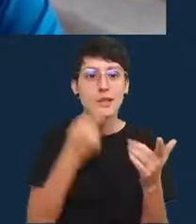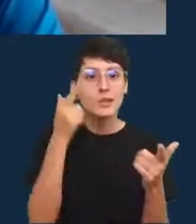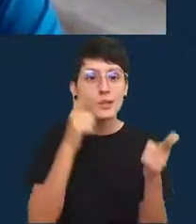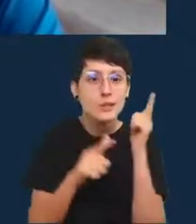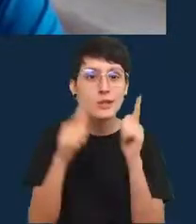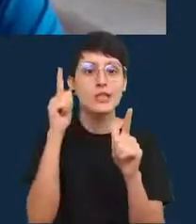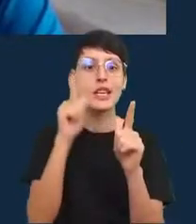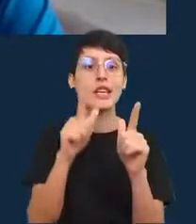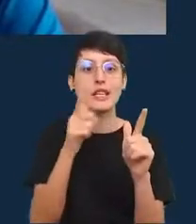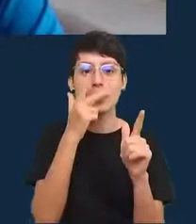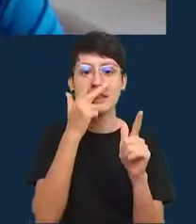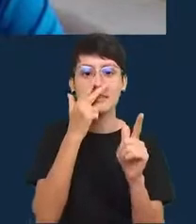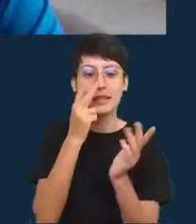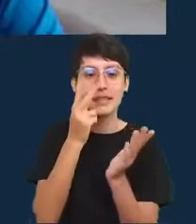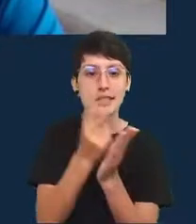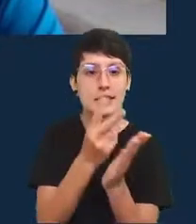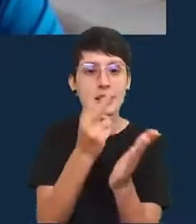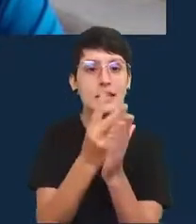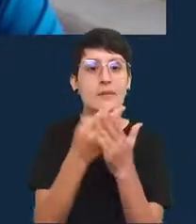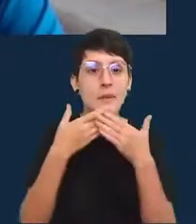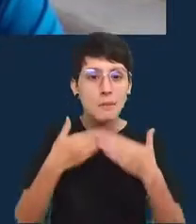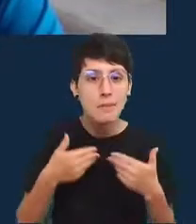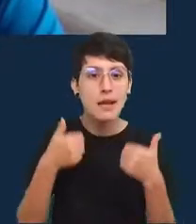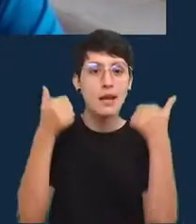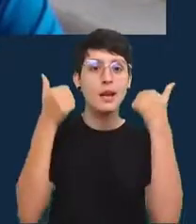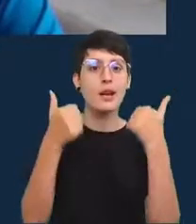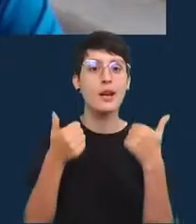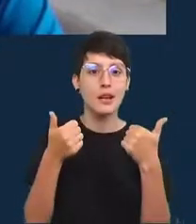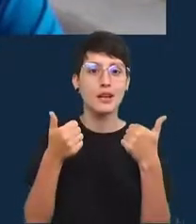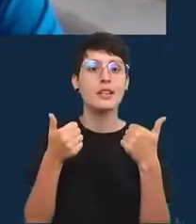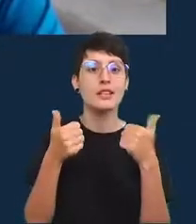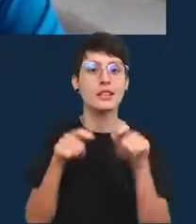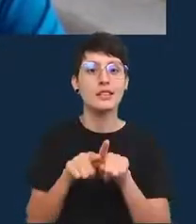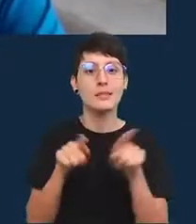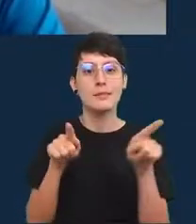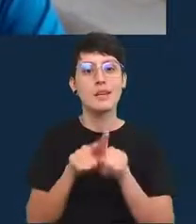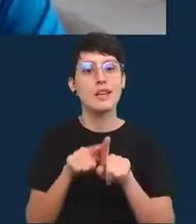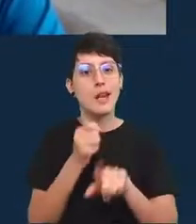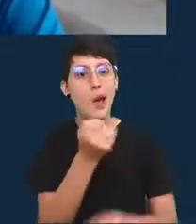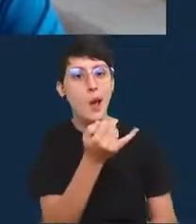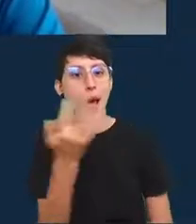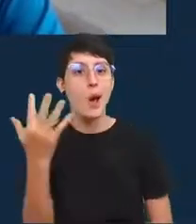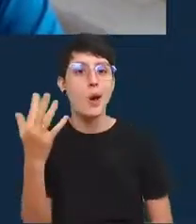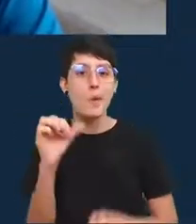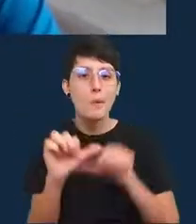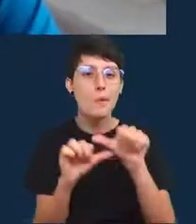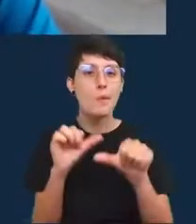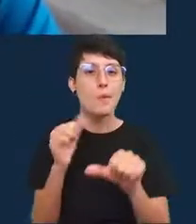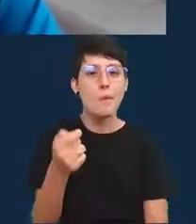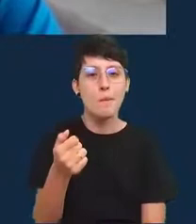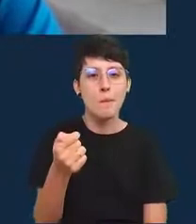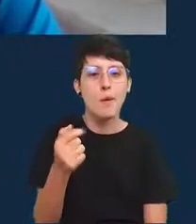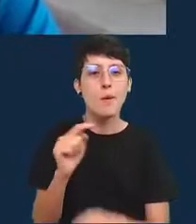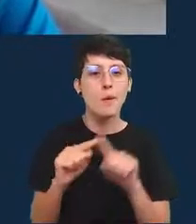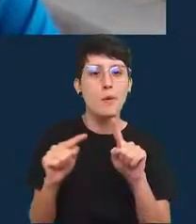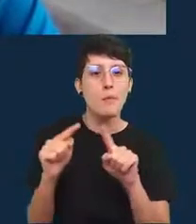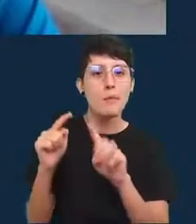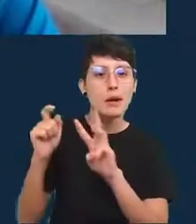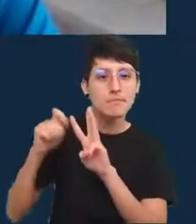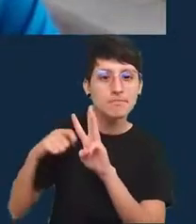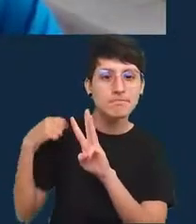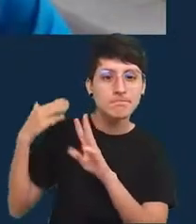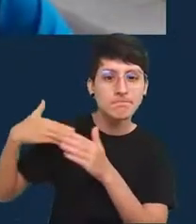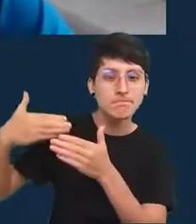constantemente sendo melhoradas e para alguns tem pouca mudança mas aqueles nos últimos três meses estão